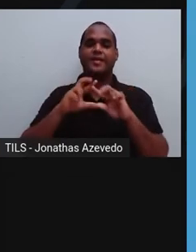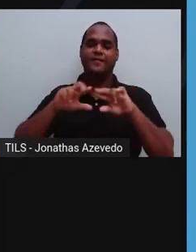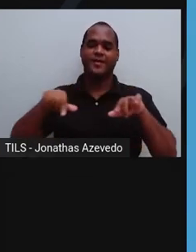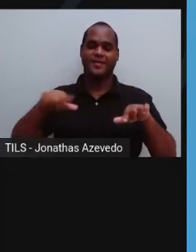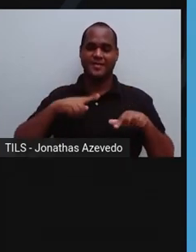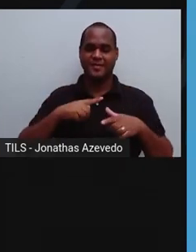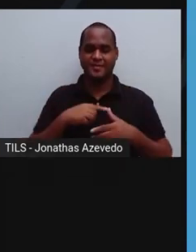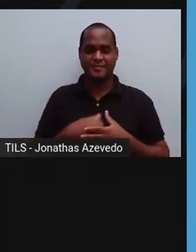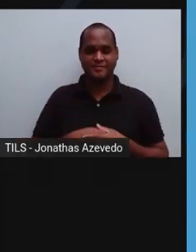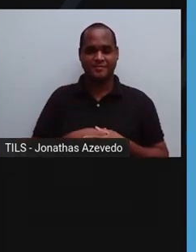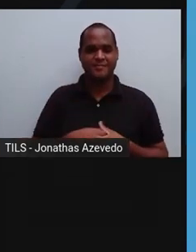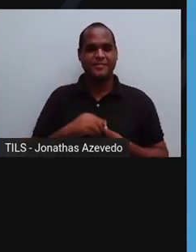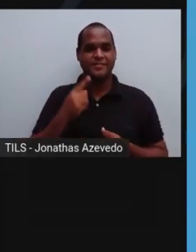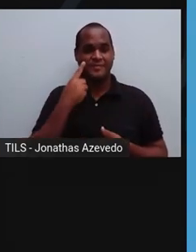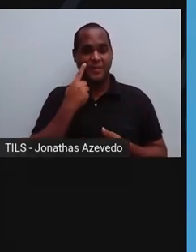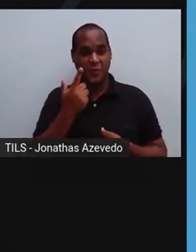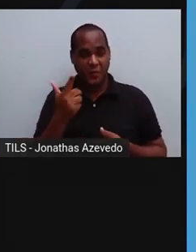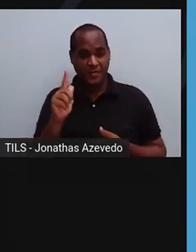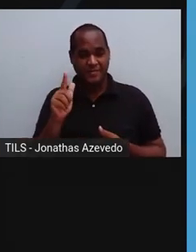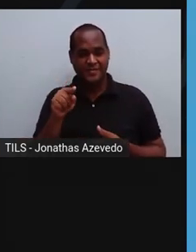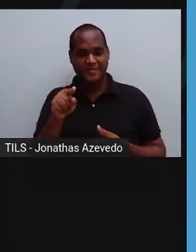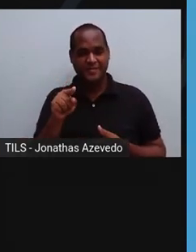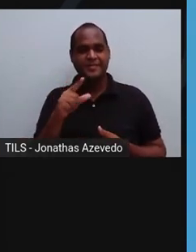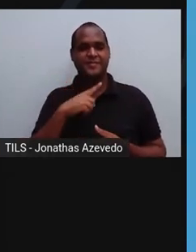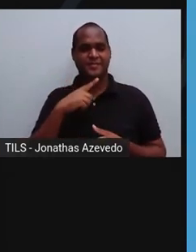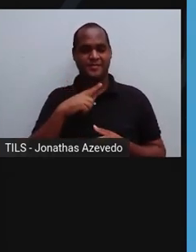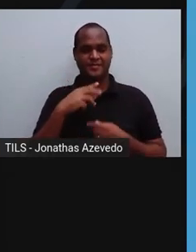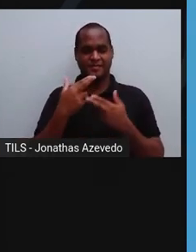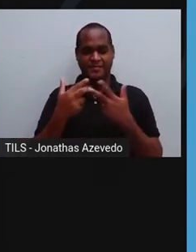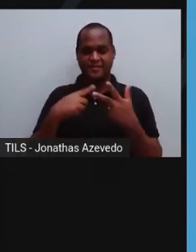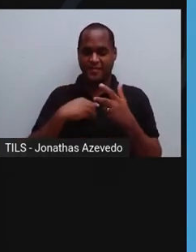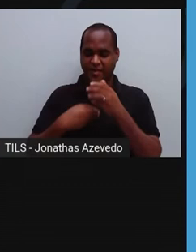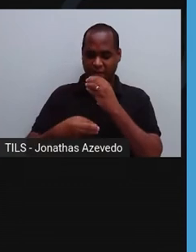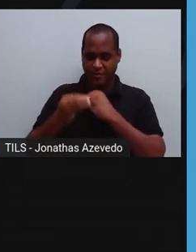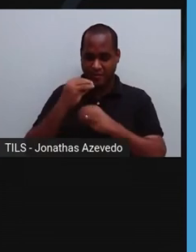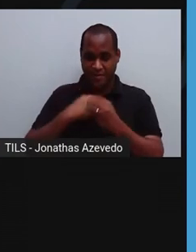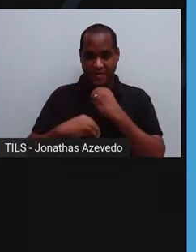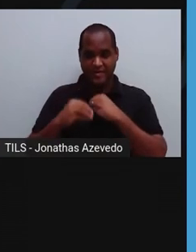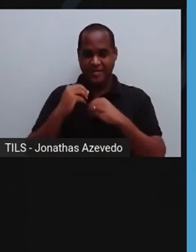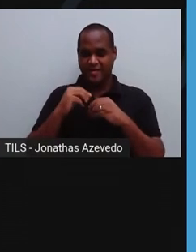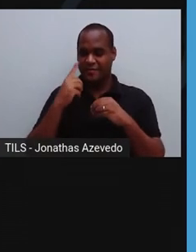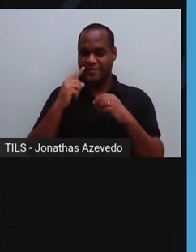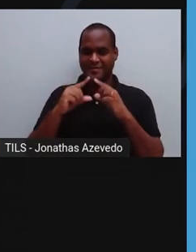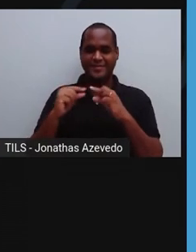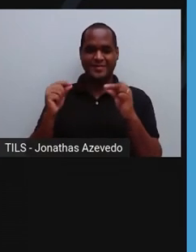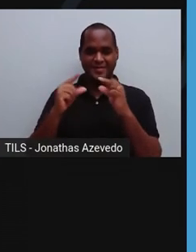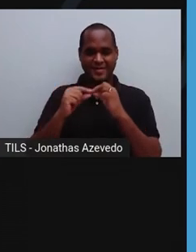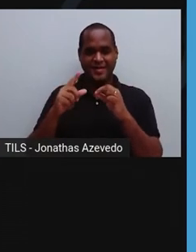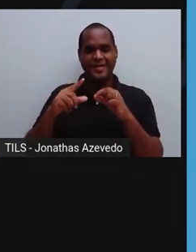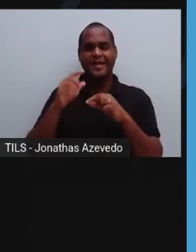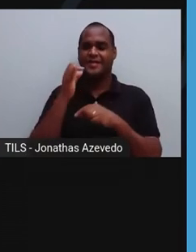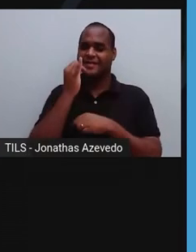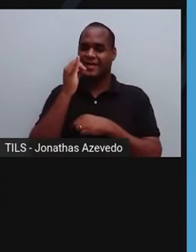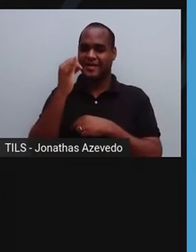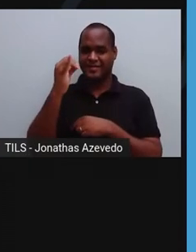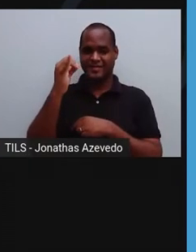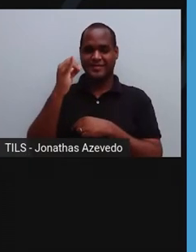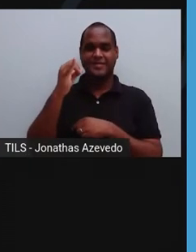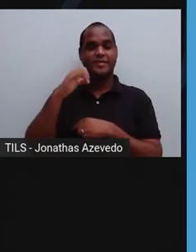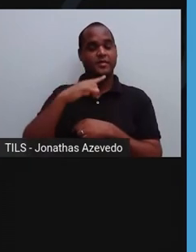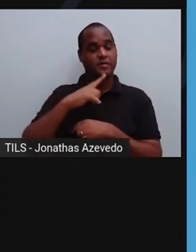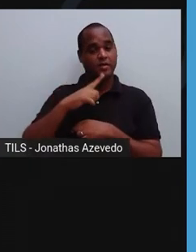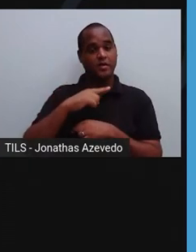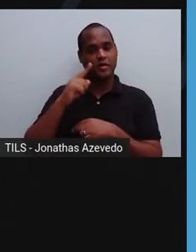Porcine Essa espécie é dos cogumelos comestíveis estrelas da culinária italiana. Tem uma textura muito